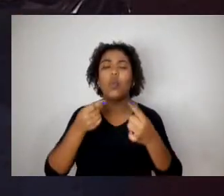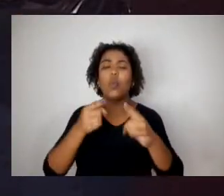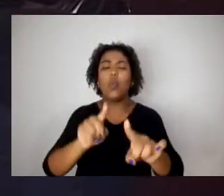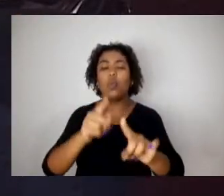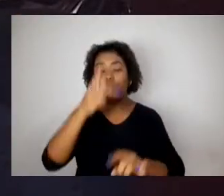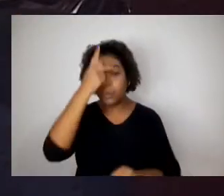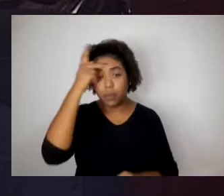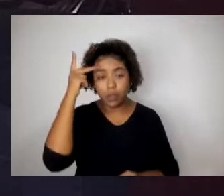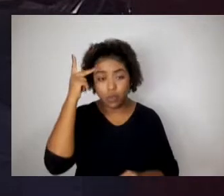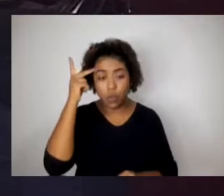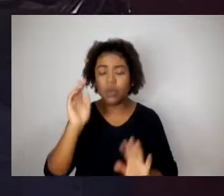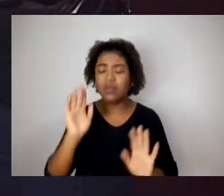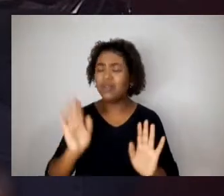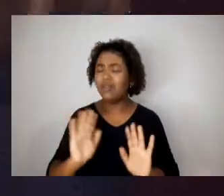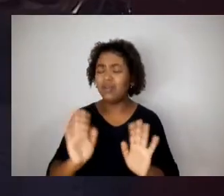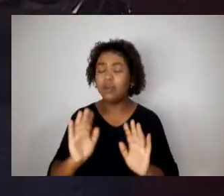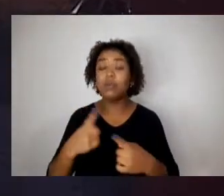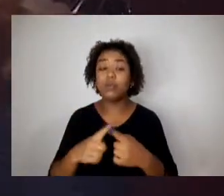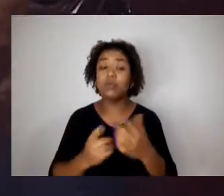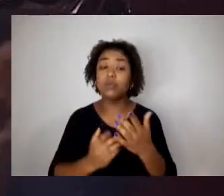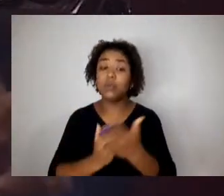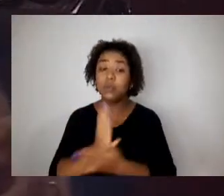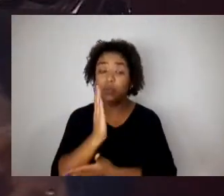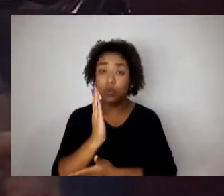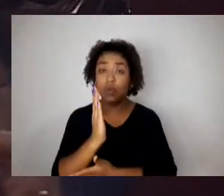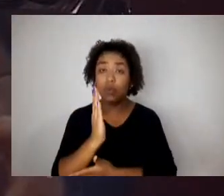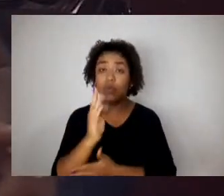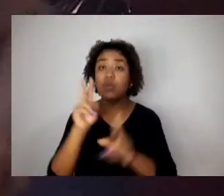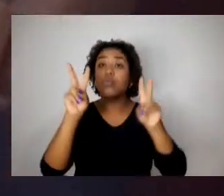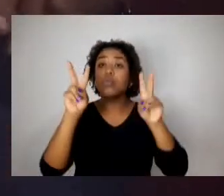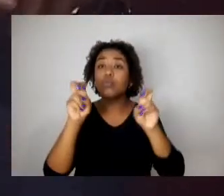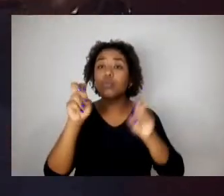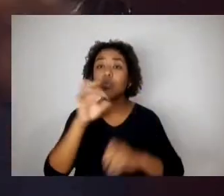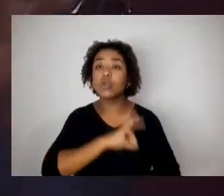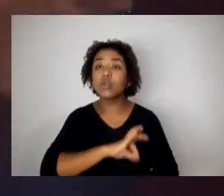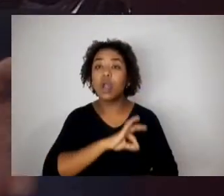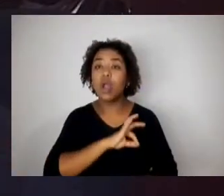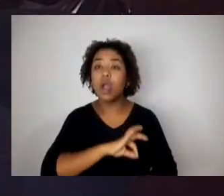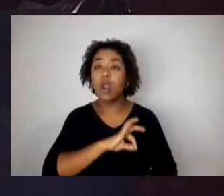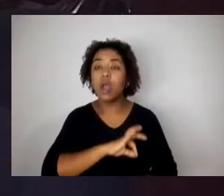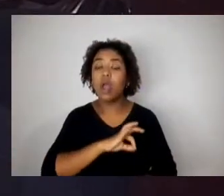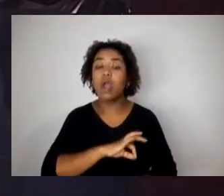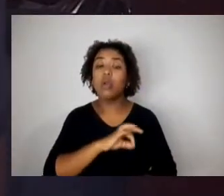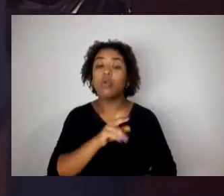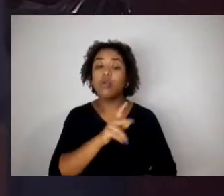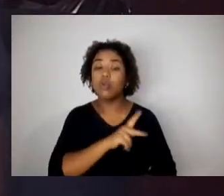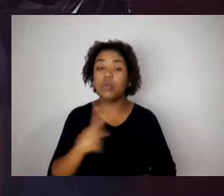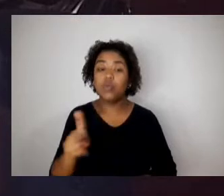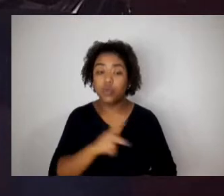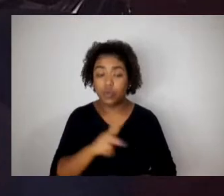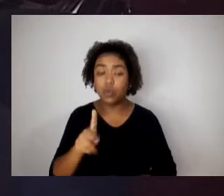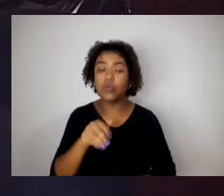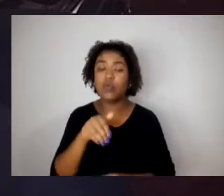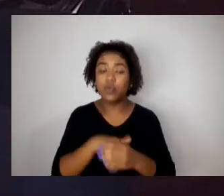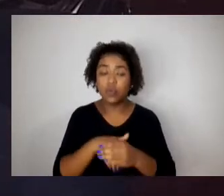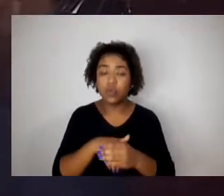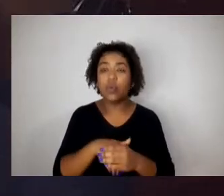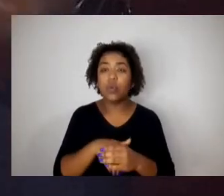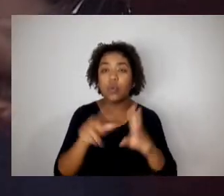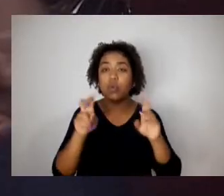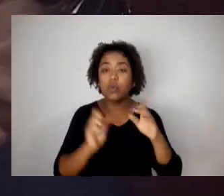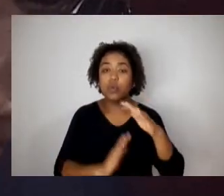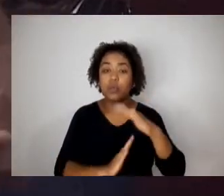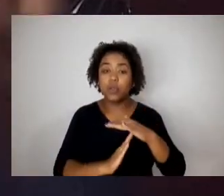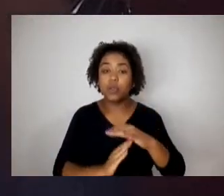matéria aí da questão do pio salarial dos professores. Agora, cada um aqui se posiciona da maneira que eu achar ali mais como vier.